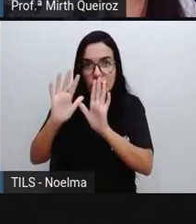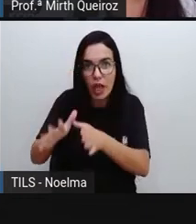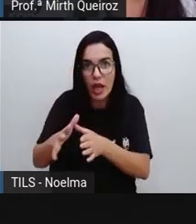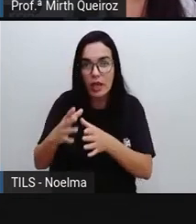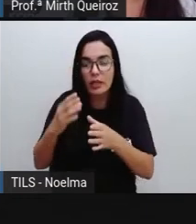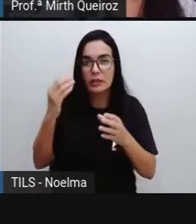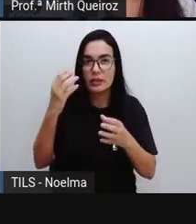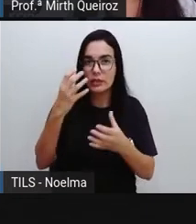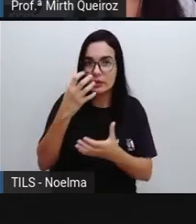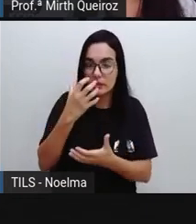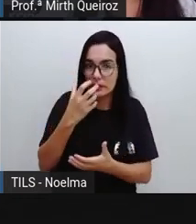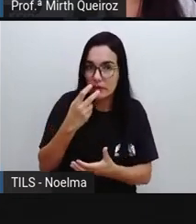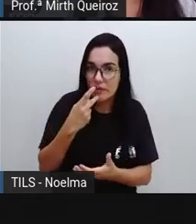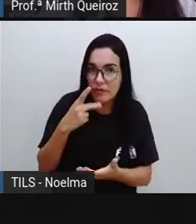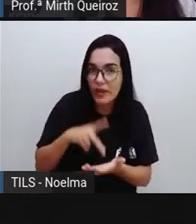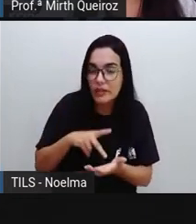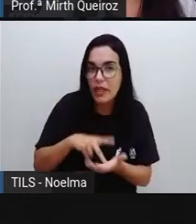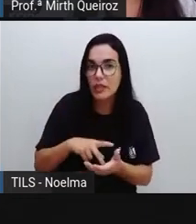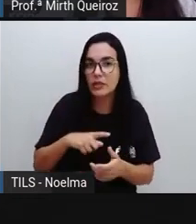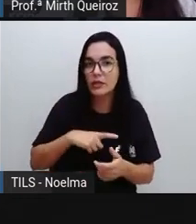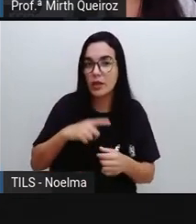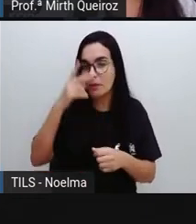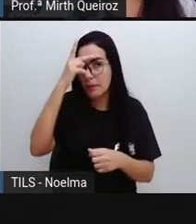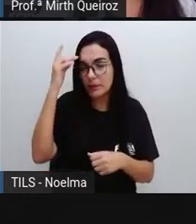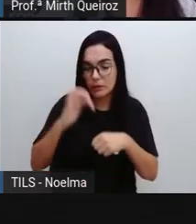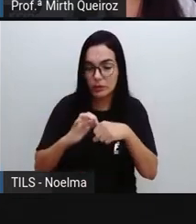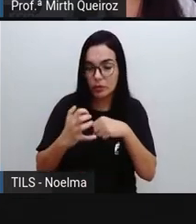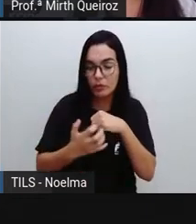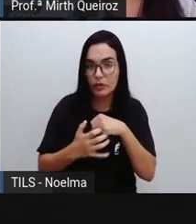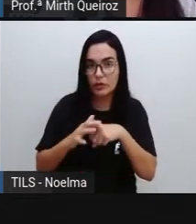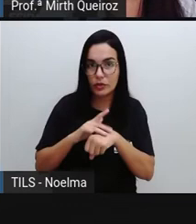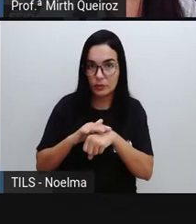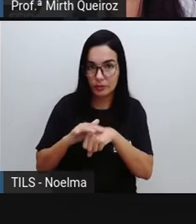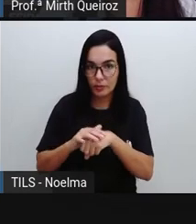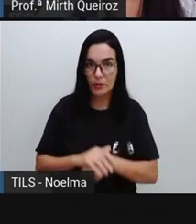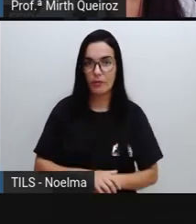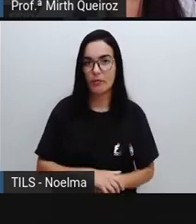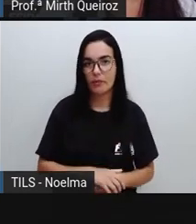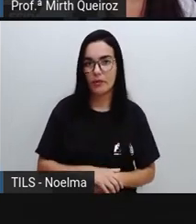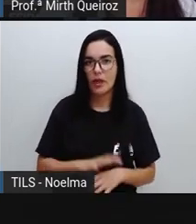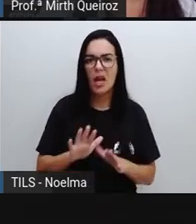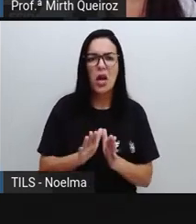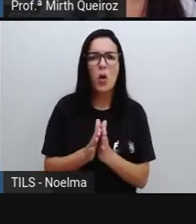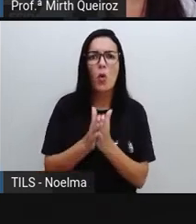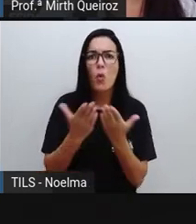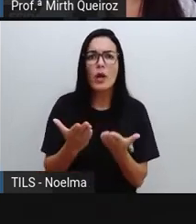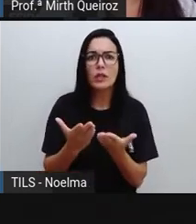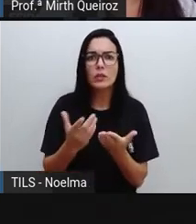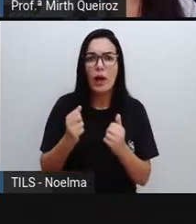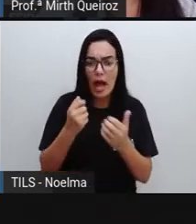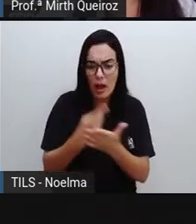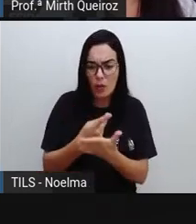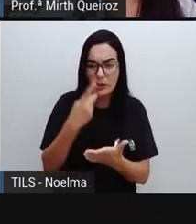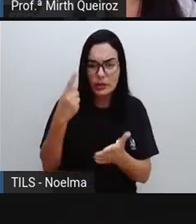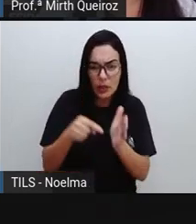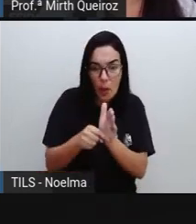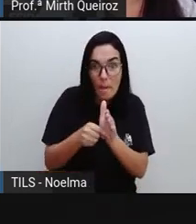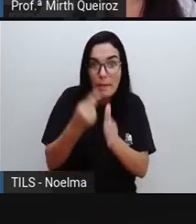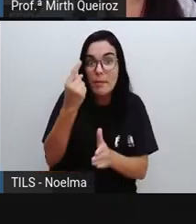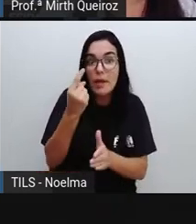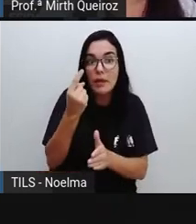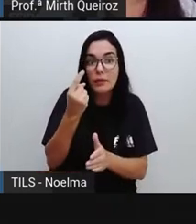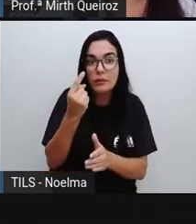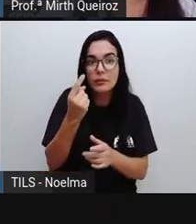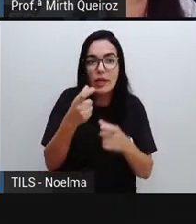Saúde de Covid-19, certo? Quando foi que ocorreu o primeiro caso pelo gráfico? Pelo